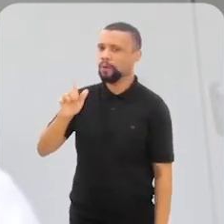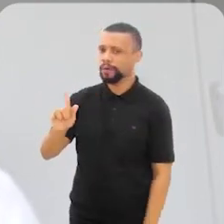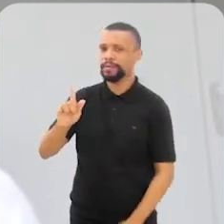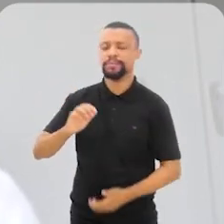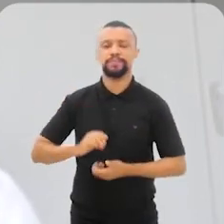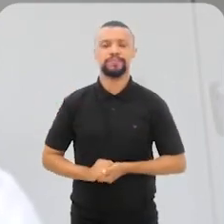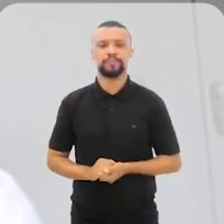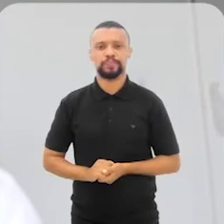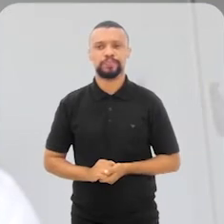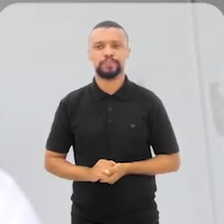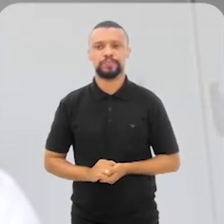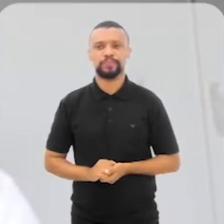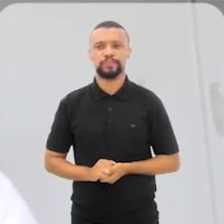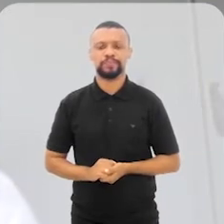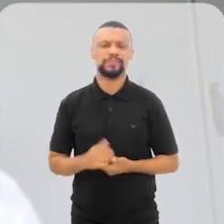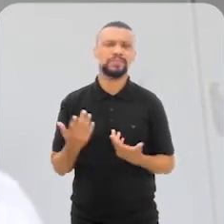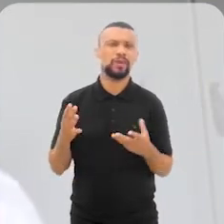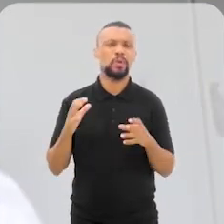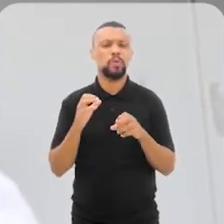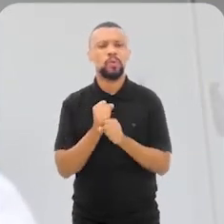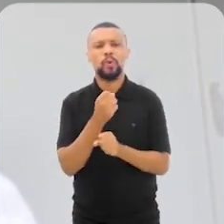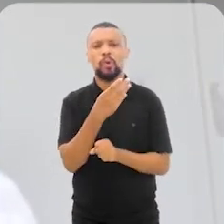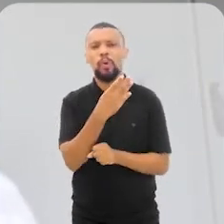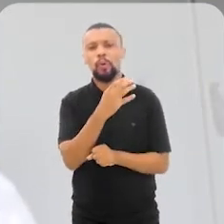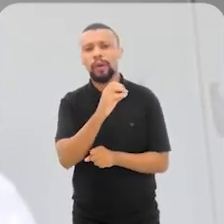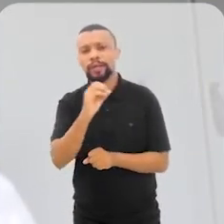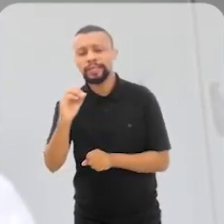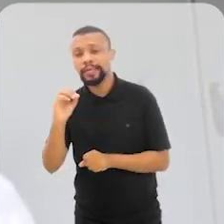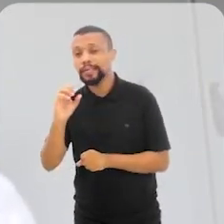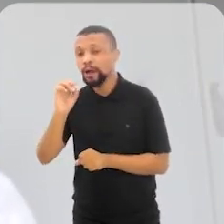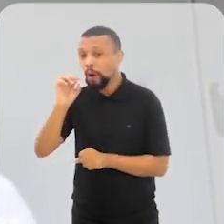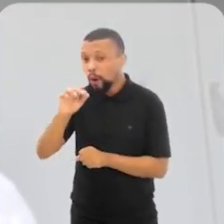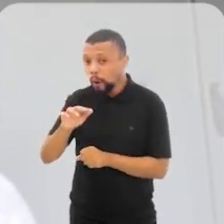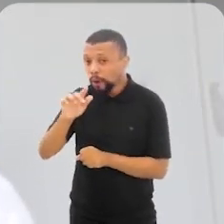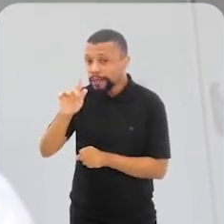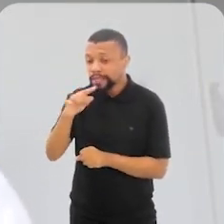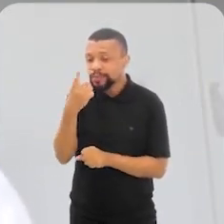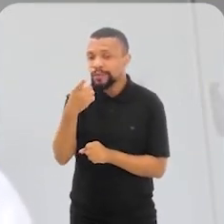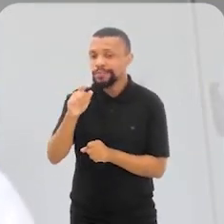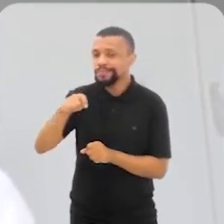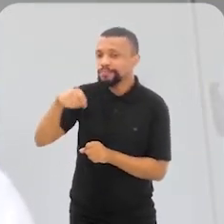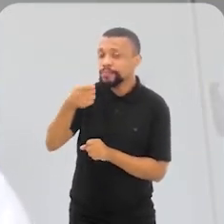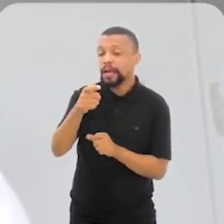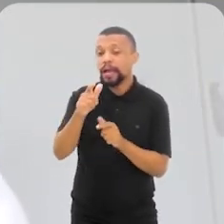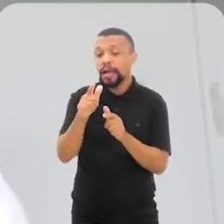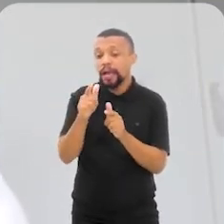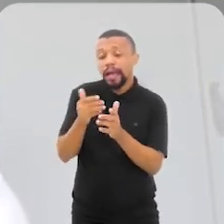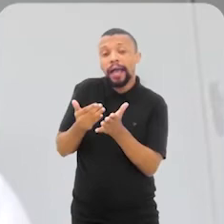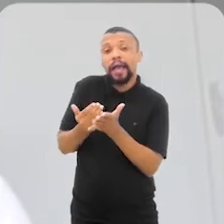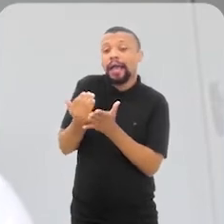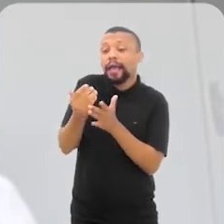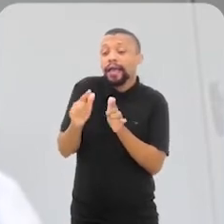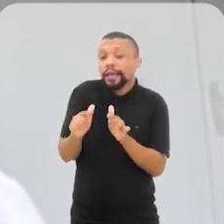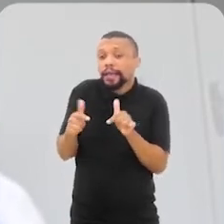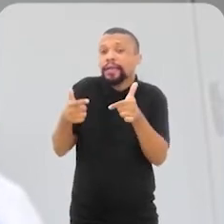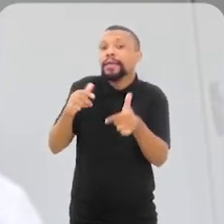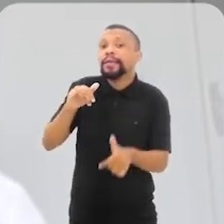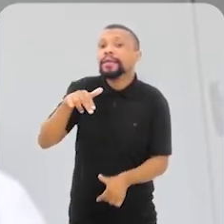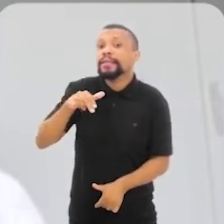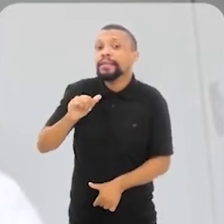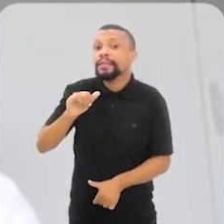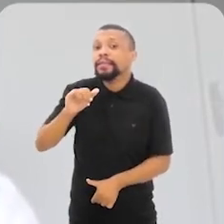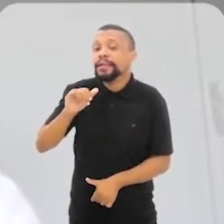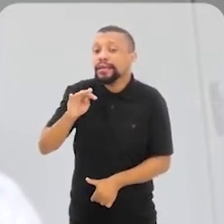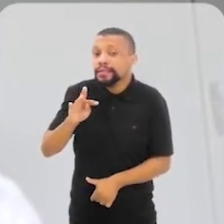organizações que nós chamamos de iniciativas de inovação social, que